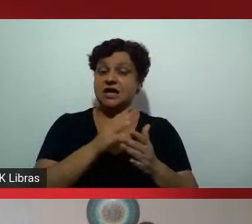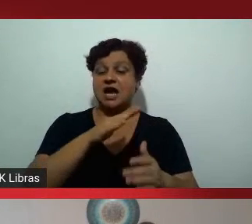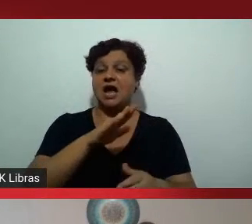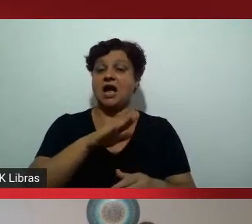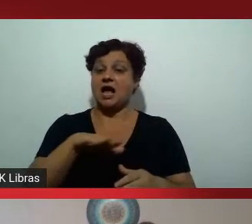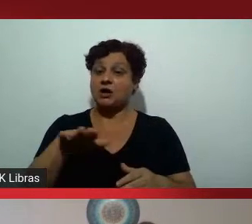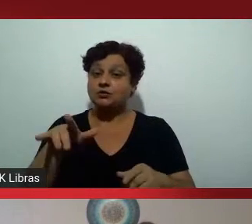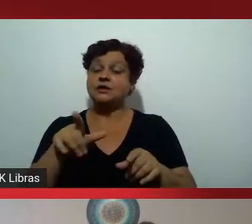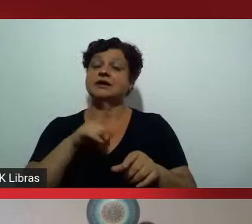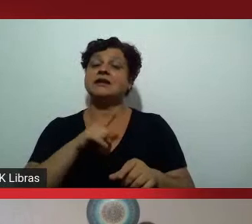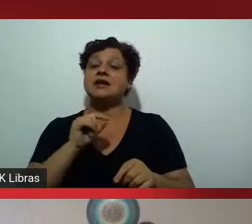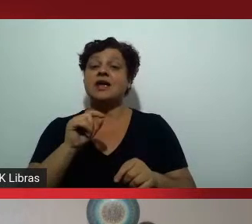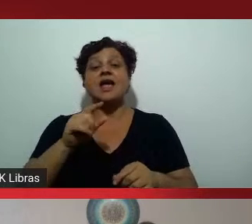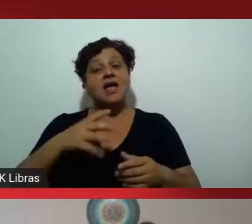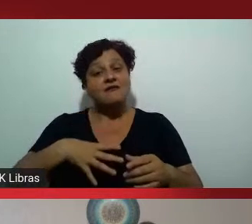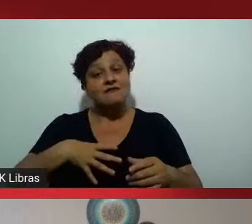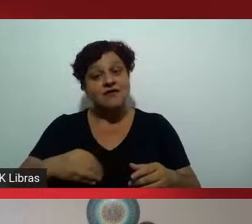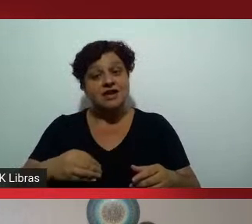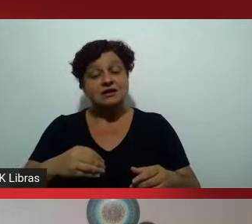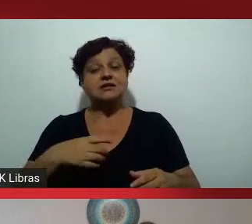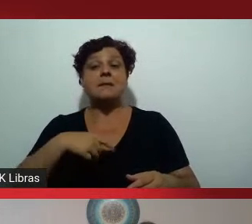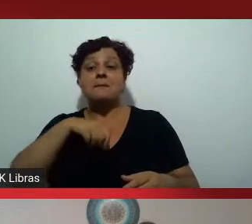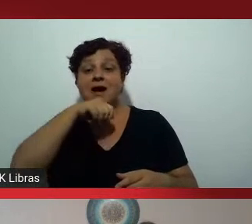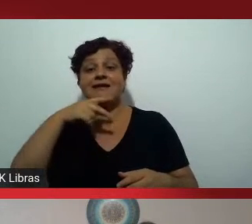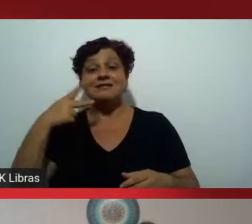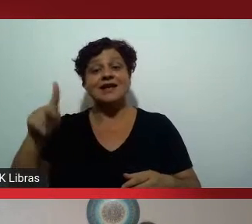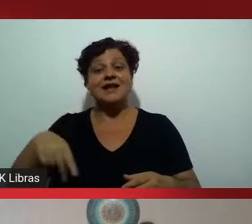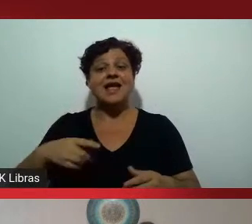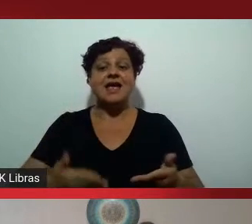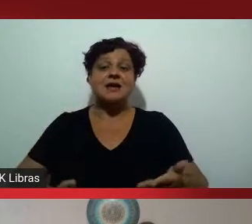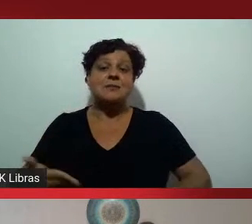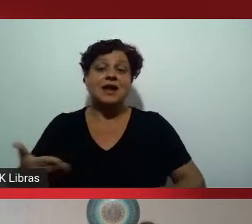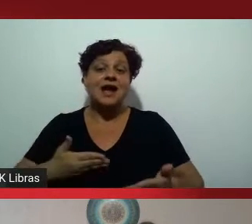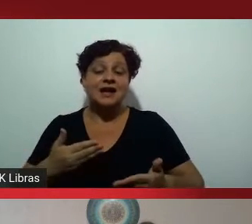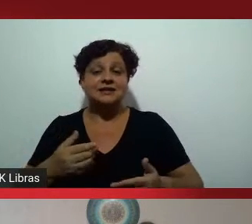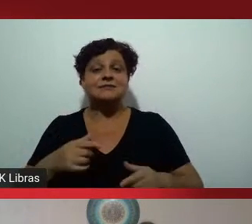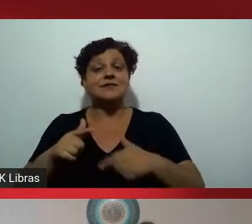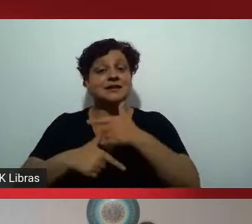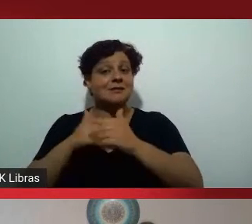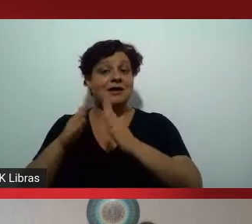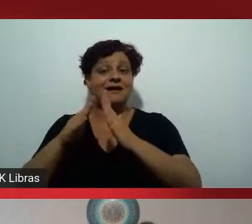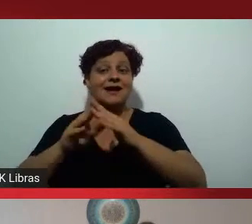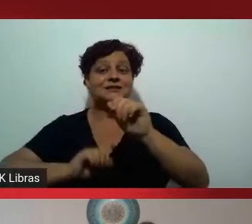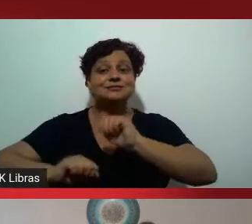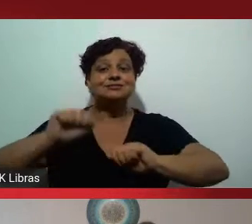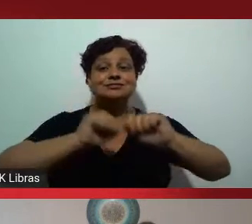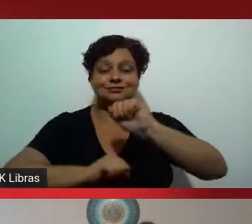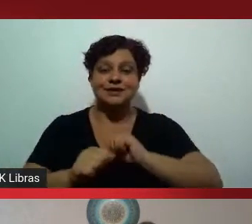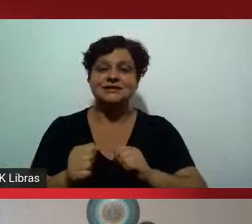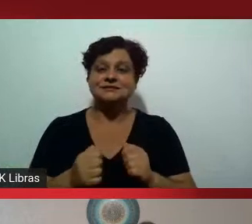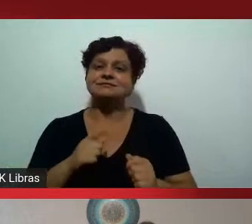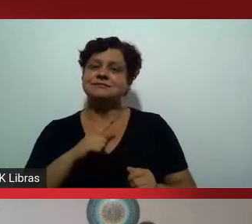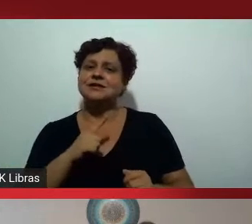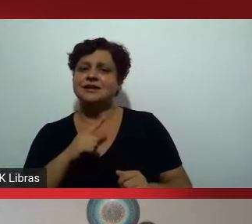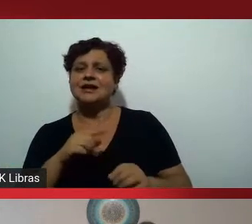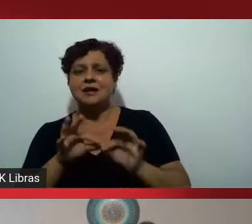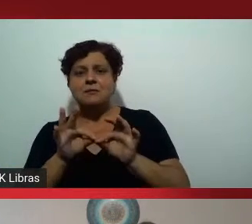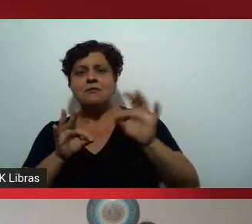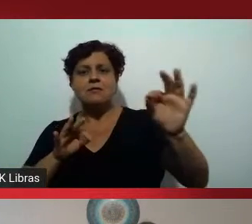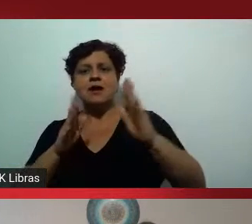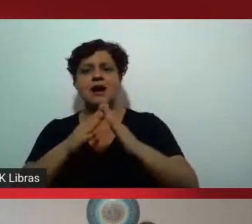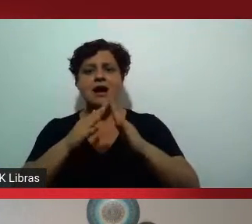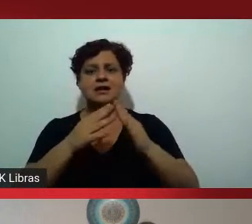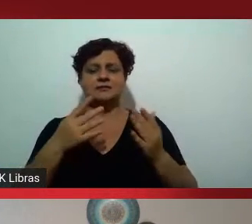domésticas e que o mais longe que foram da sua casa é algo em torno de 50, 100 quilômetros, né?